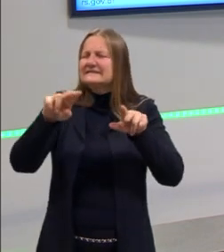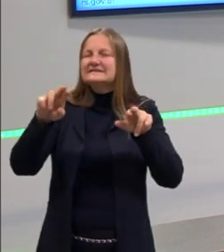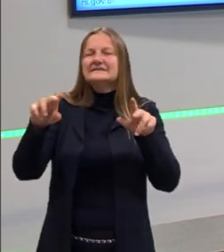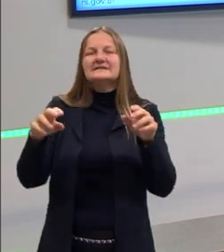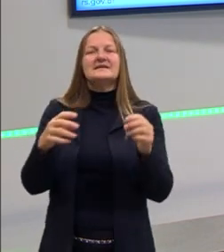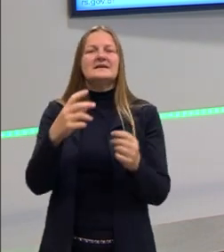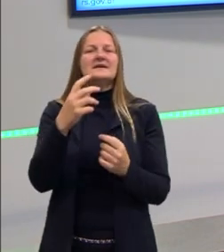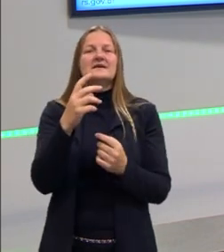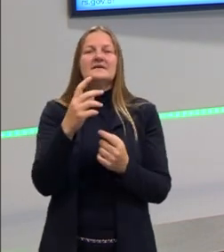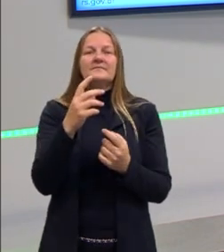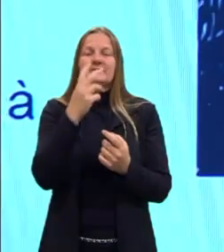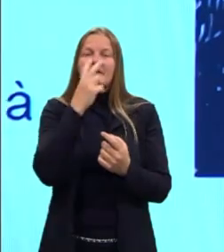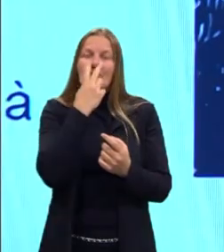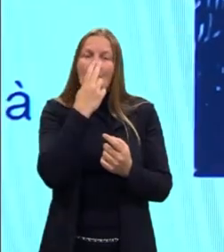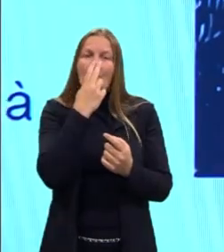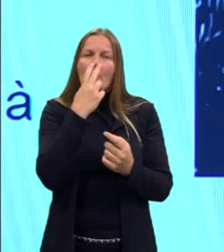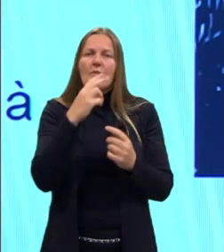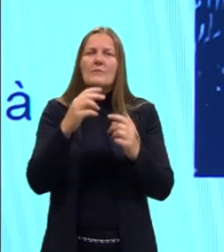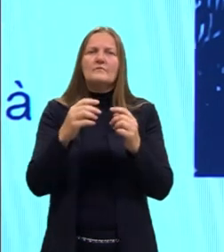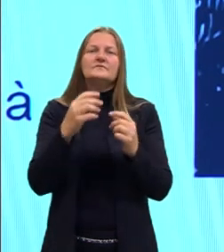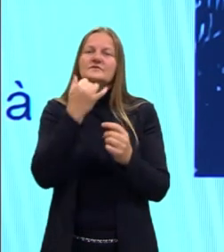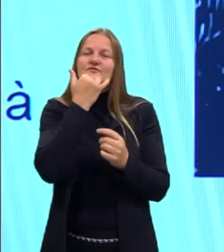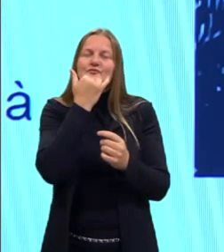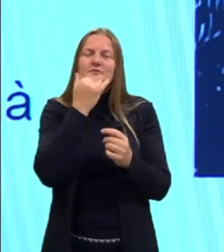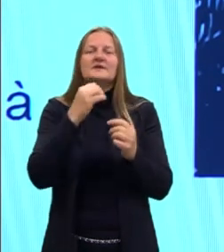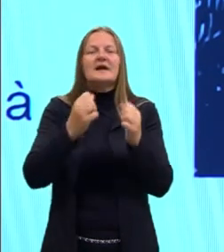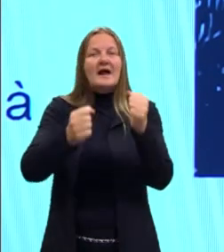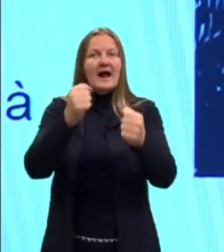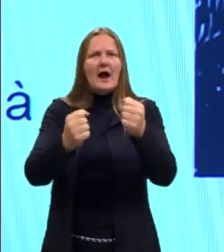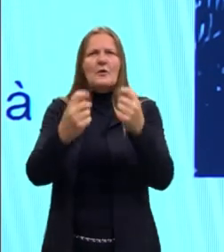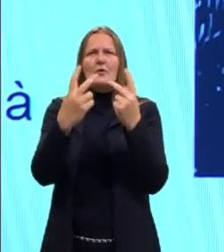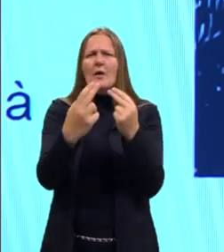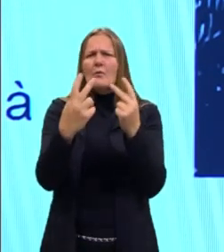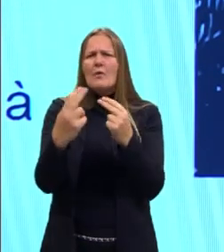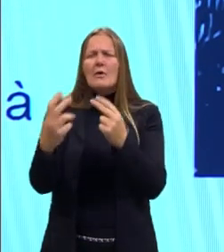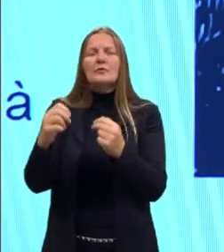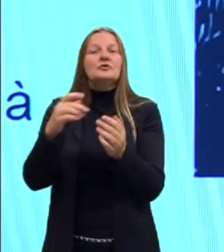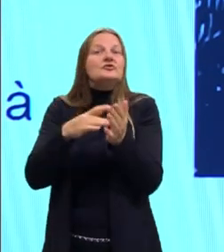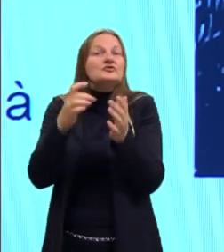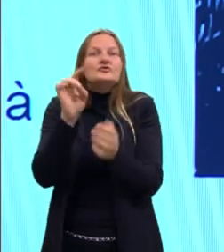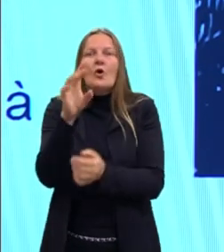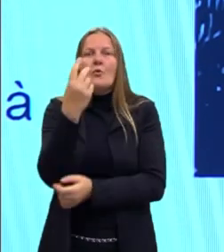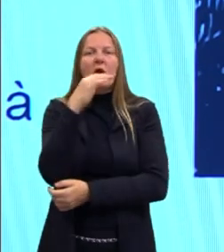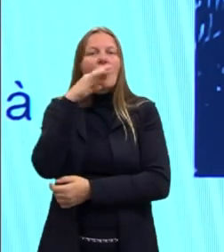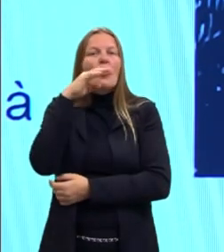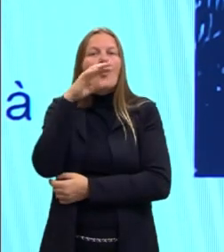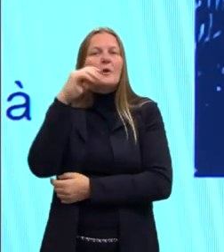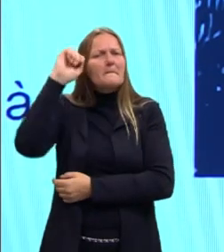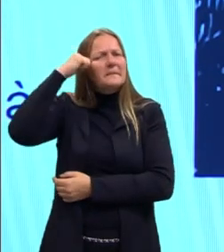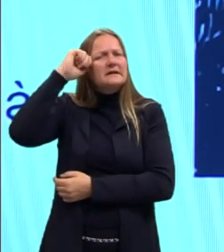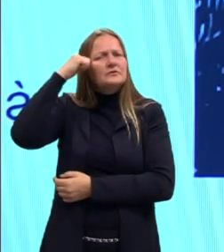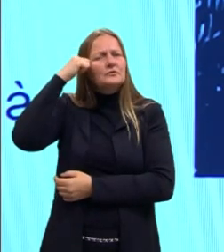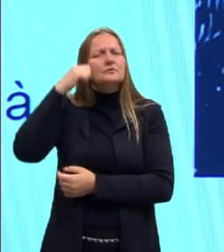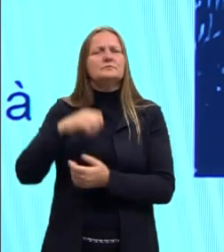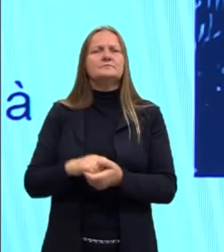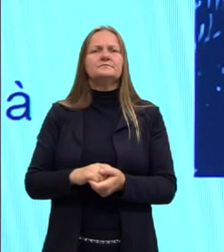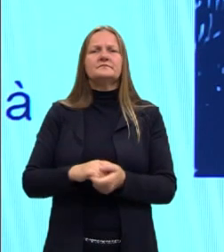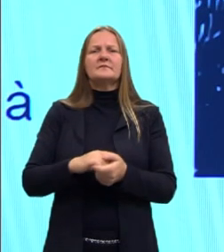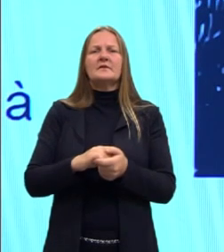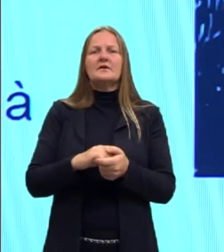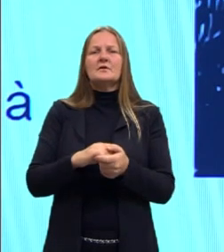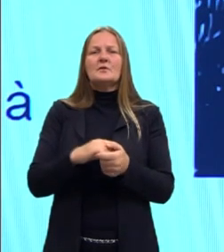iguais, basicamente, né? Quase não tem diferença. Pretos, né? Mesma motorização, aquela coisa toda. Então,